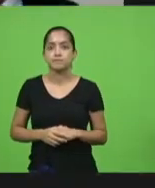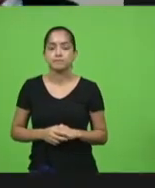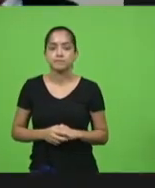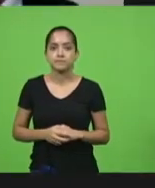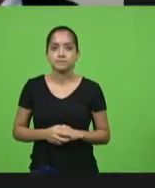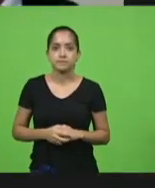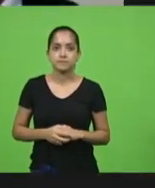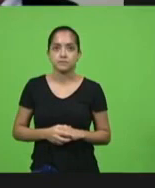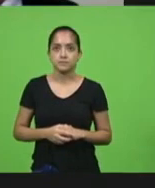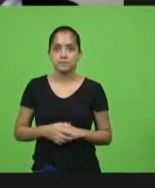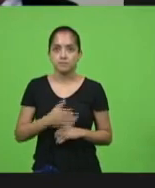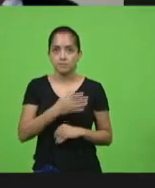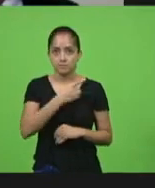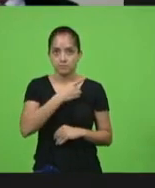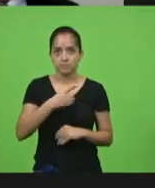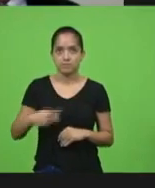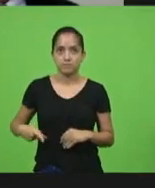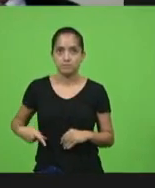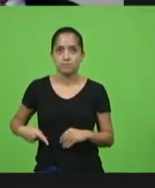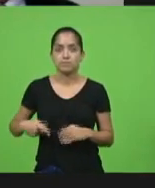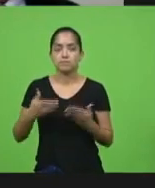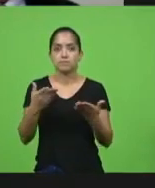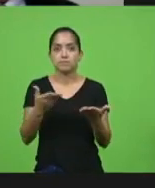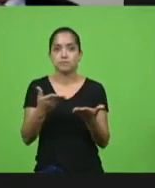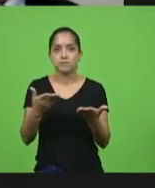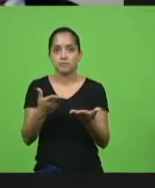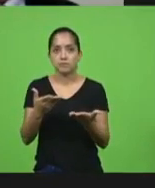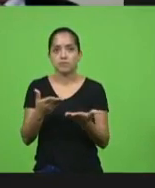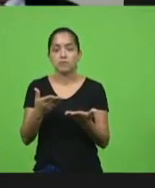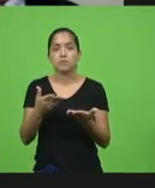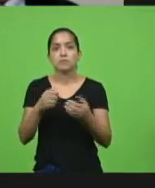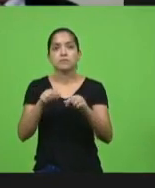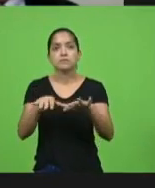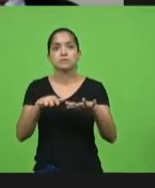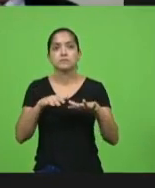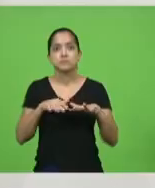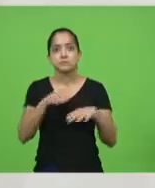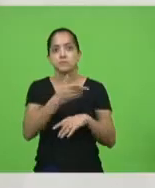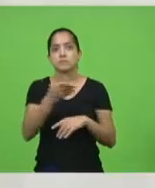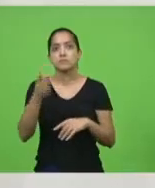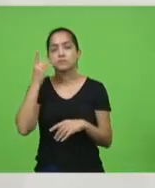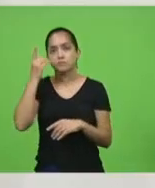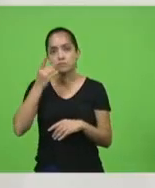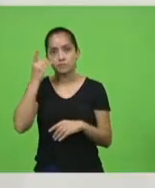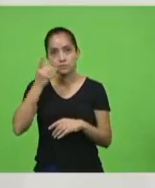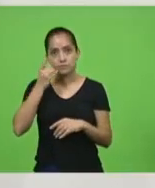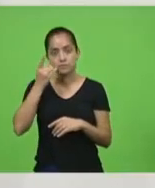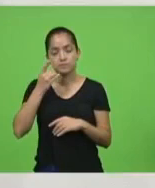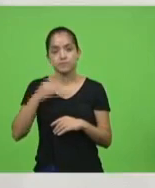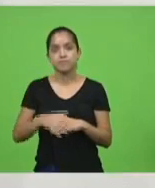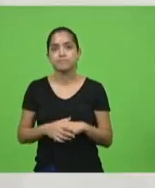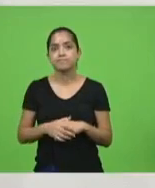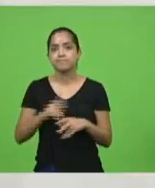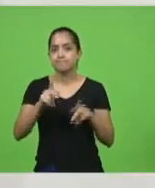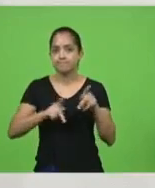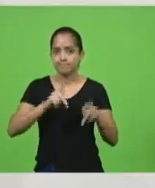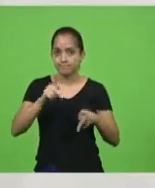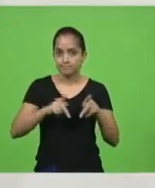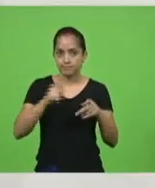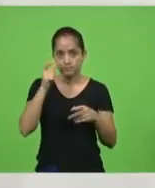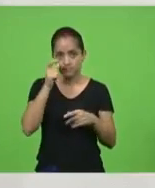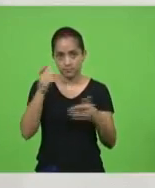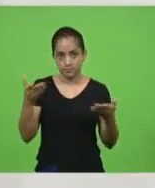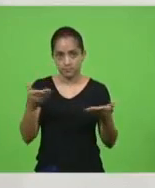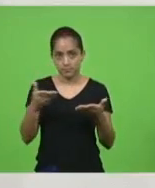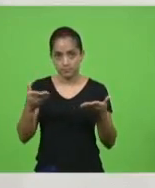Deputado Kennedy Nunes, que por hora preside essa sessão, colegas deputados, cidadão catarinense que nos assiste